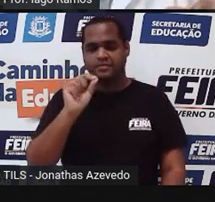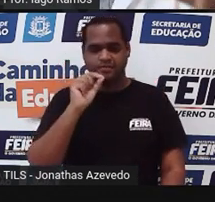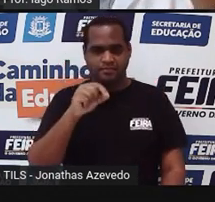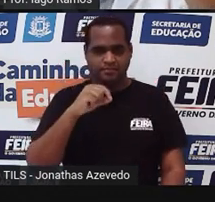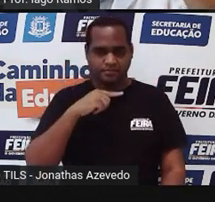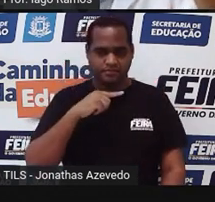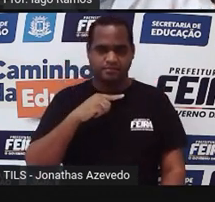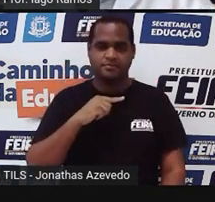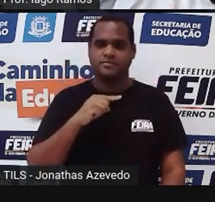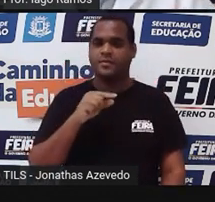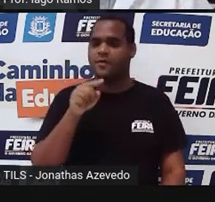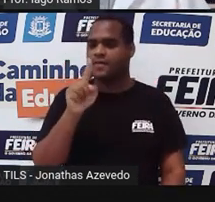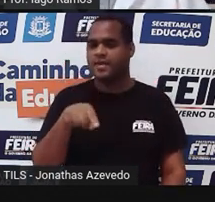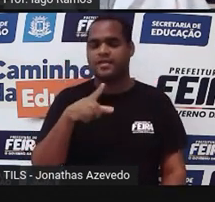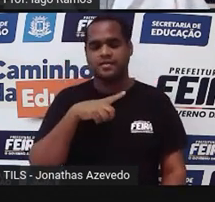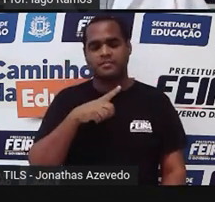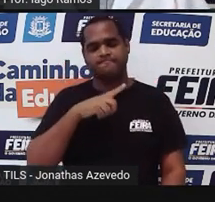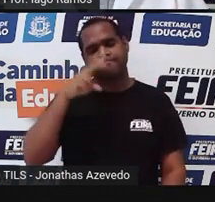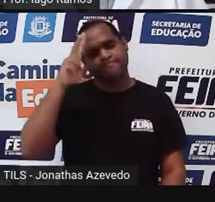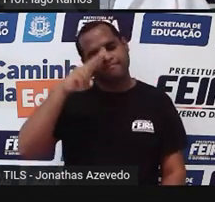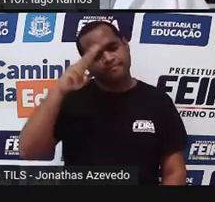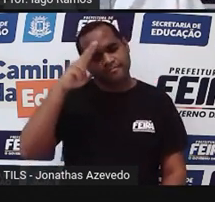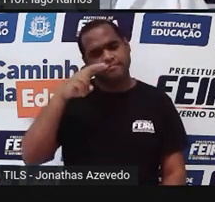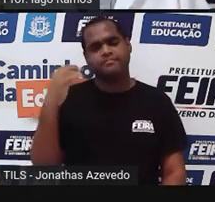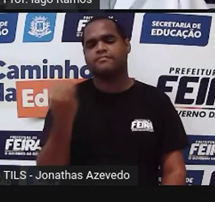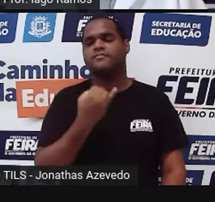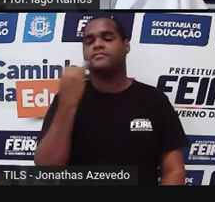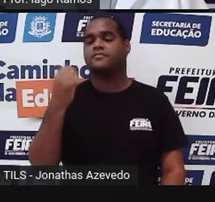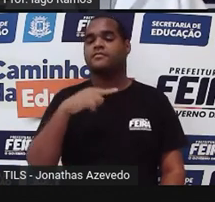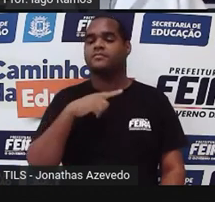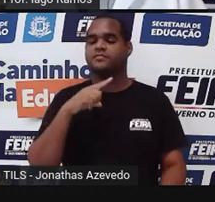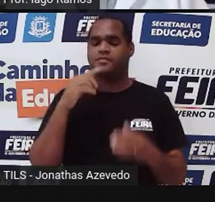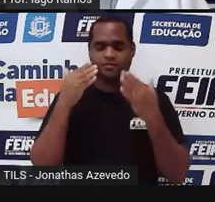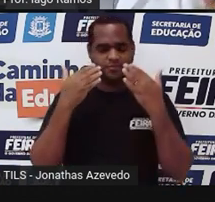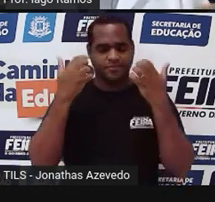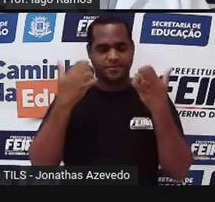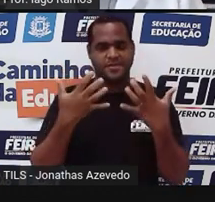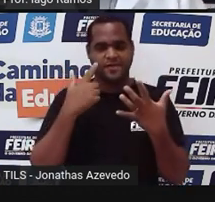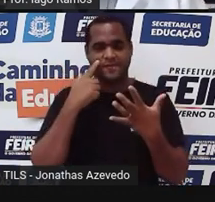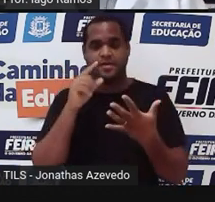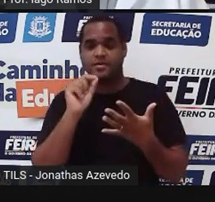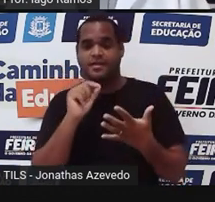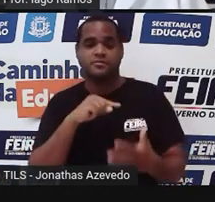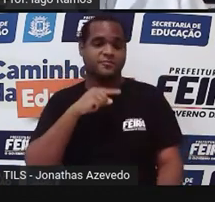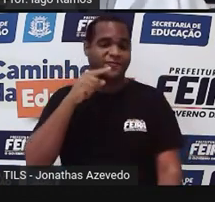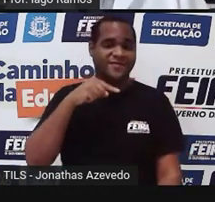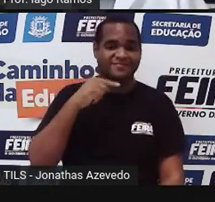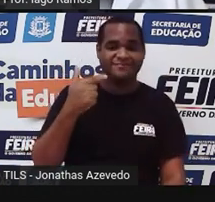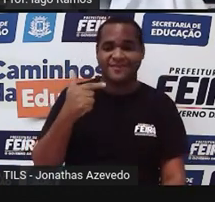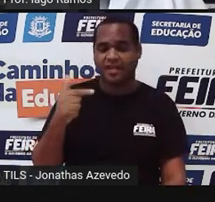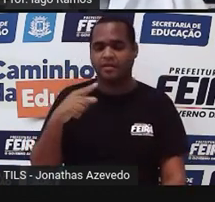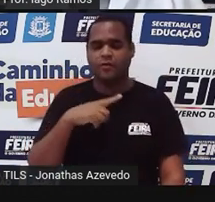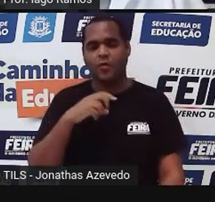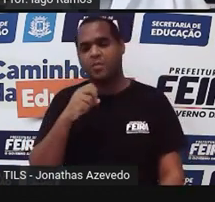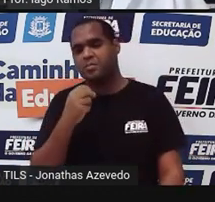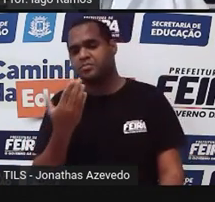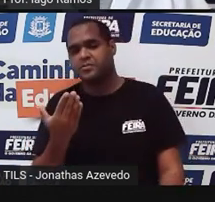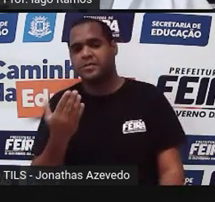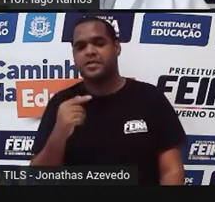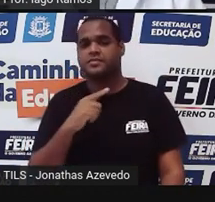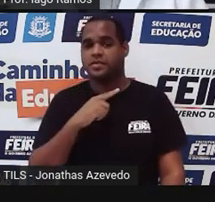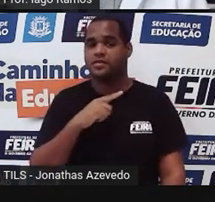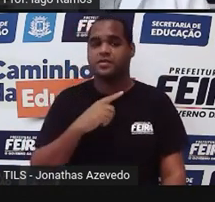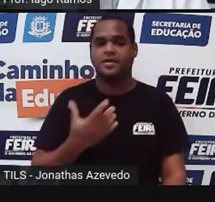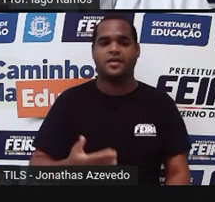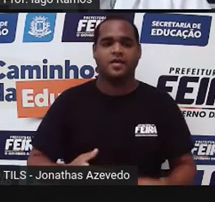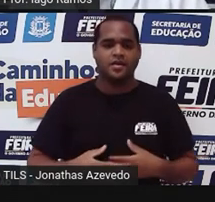pra escrever, você vai ter que ter lembranças dessa aula e essas lembranças vão te mostrar onde é que você teve mais dúvida ou menos dúvida. Beleza?